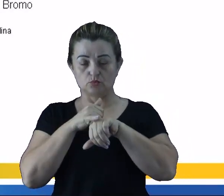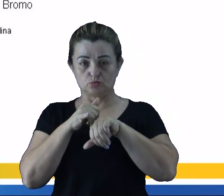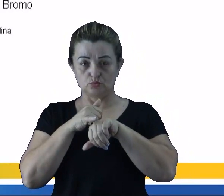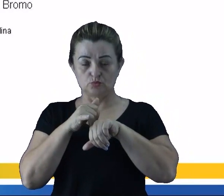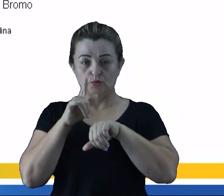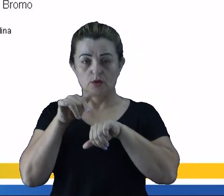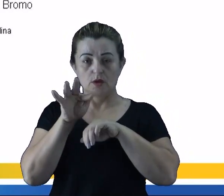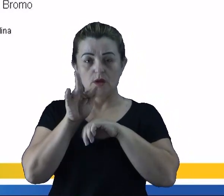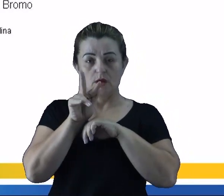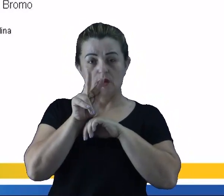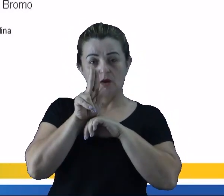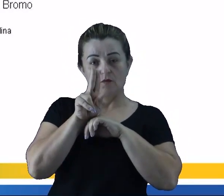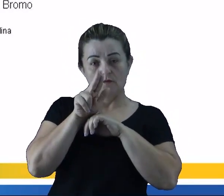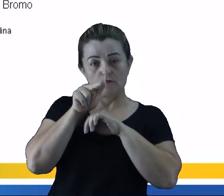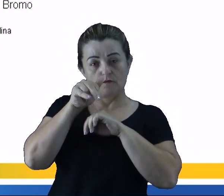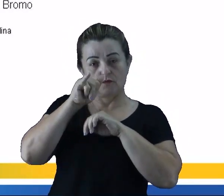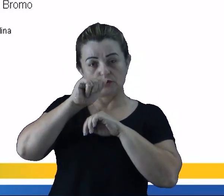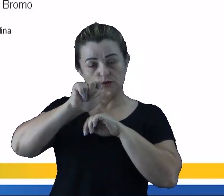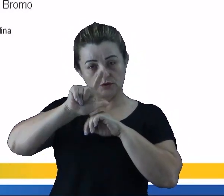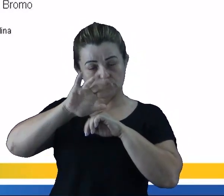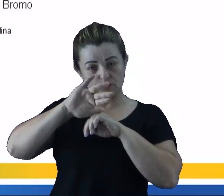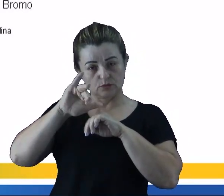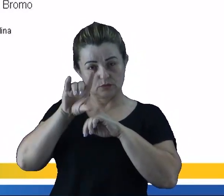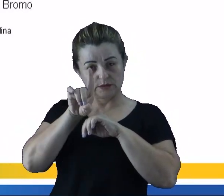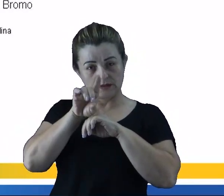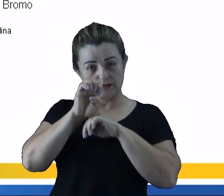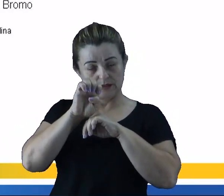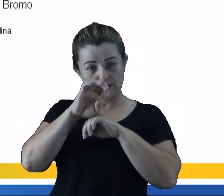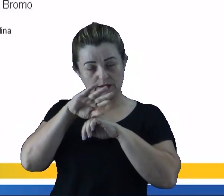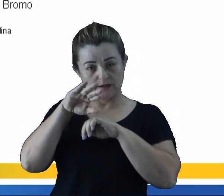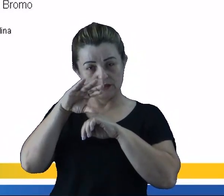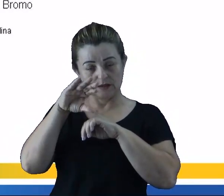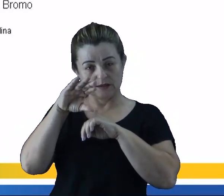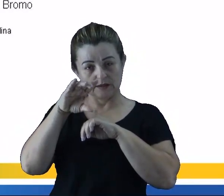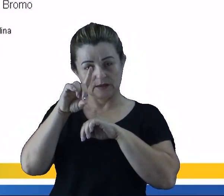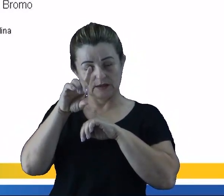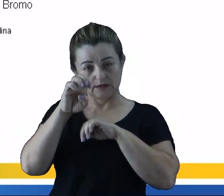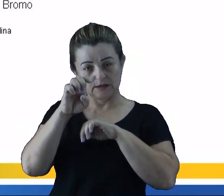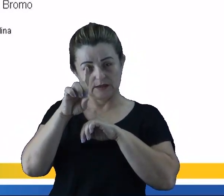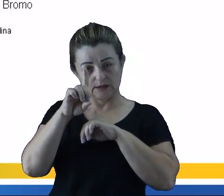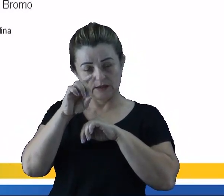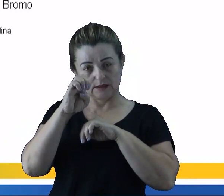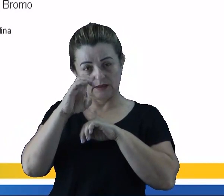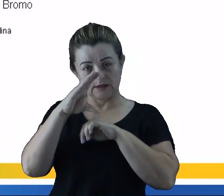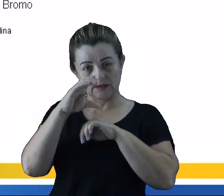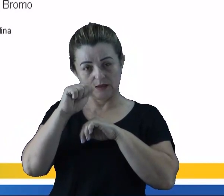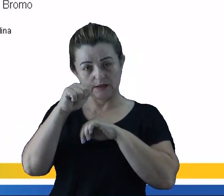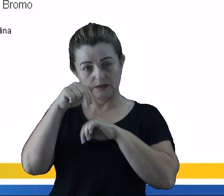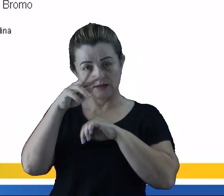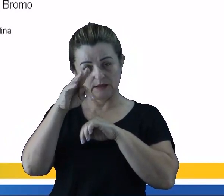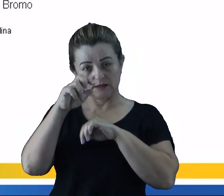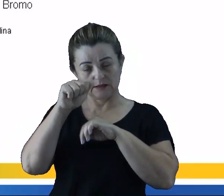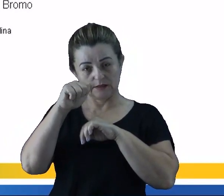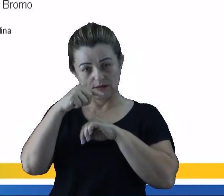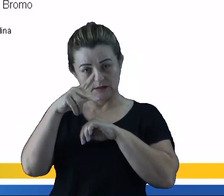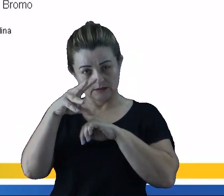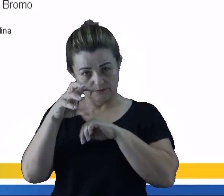chamado funil de decantação para separar esses dois líquidos. Então, aí a gente tem alguns exemplos, né, de funil de